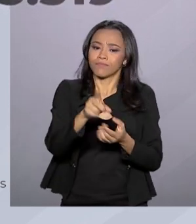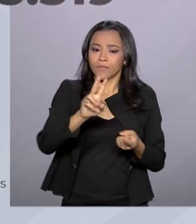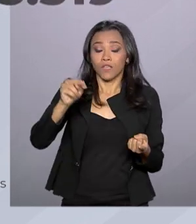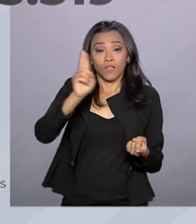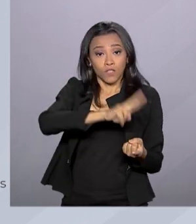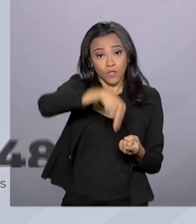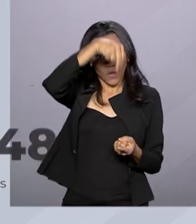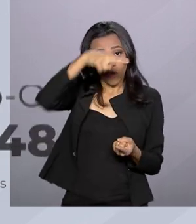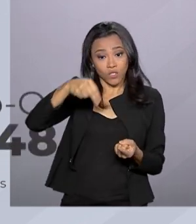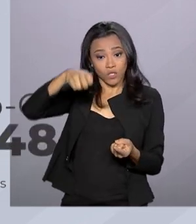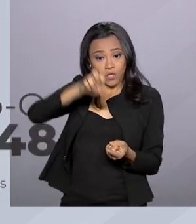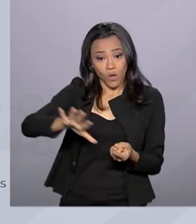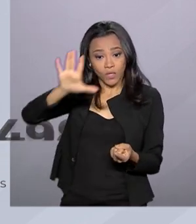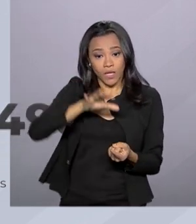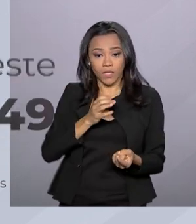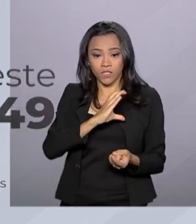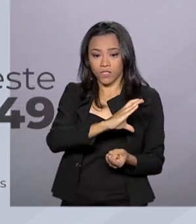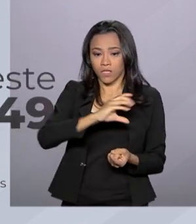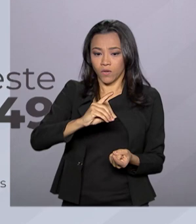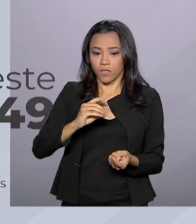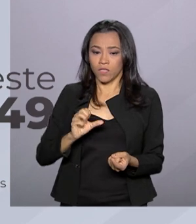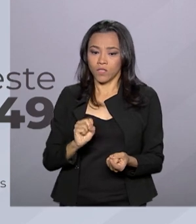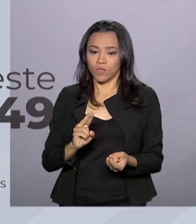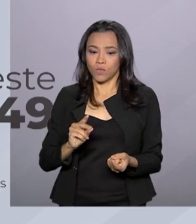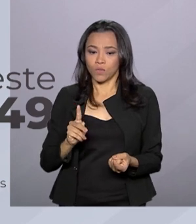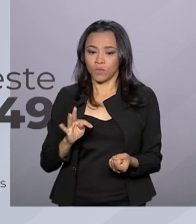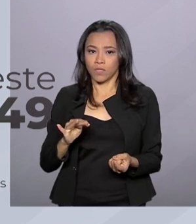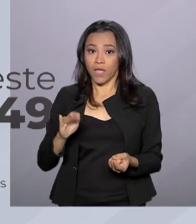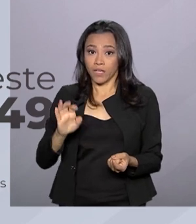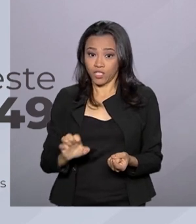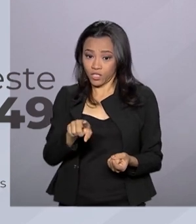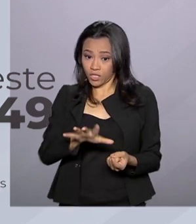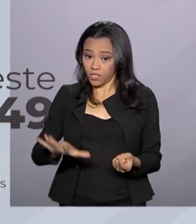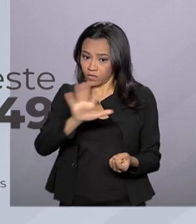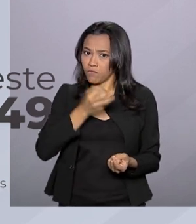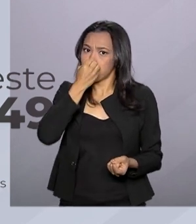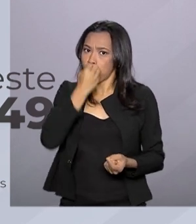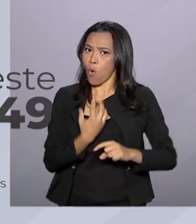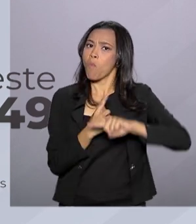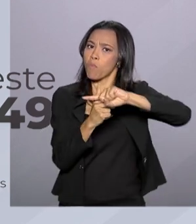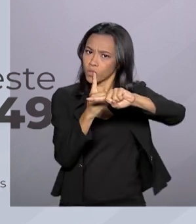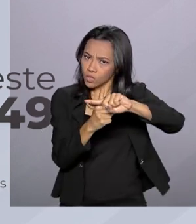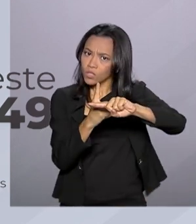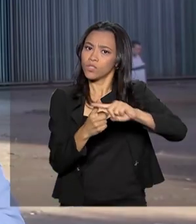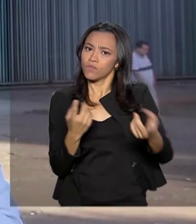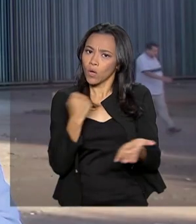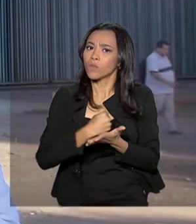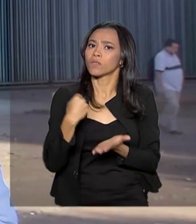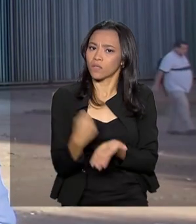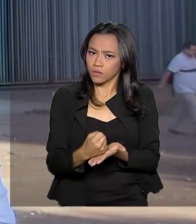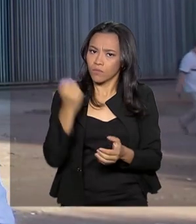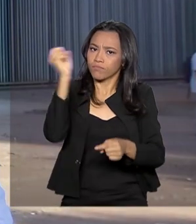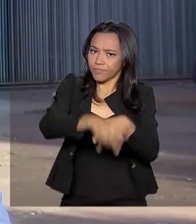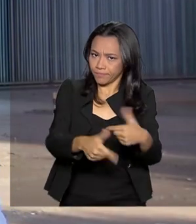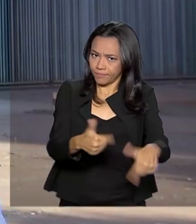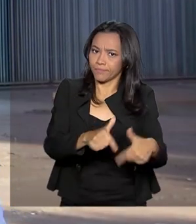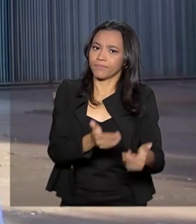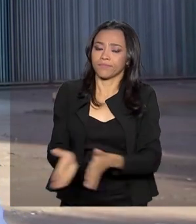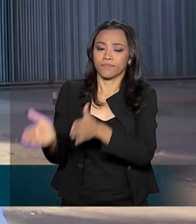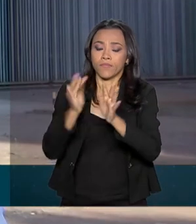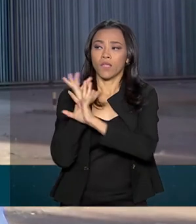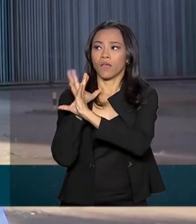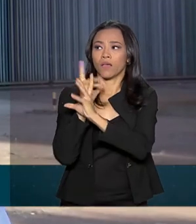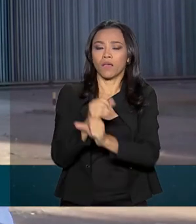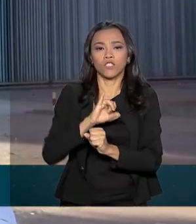Nordeste, Centro-Oeste e Sudeste tiveram saldo positivo nos novos postos de trabalho. No acumulado do ano, de